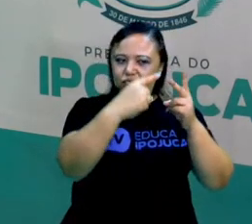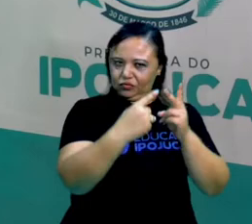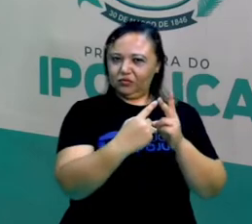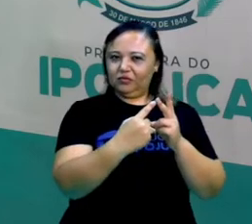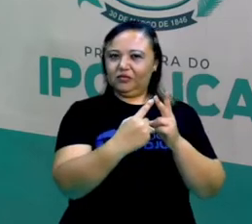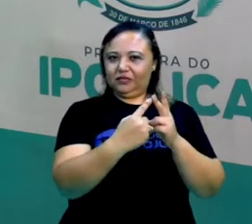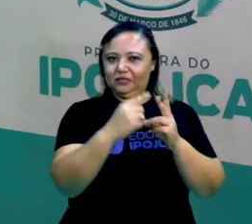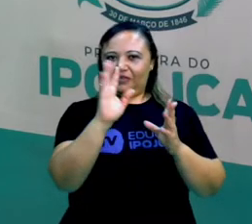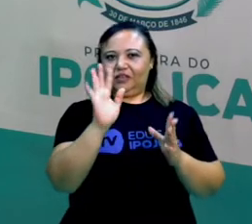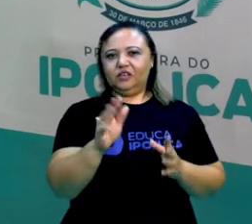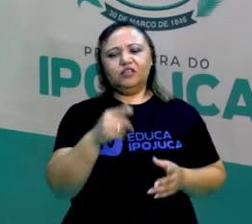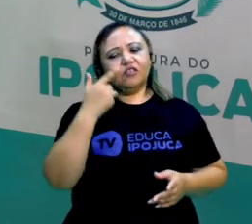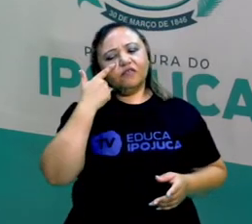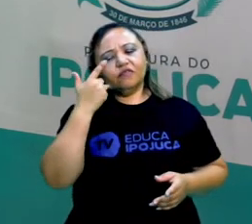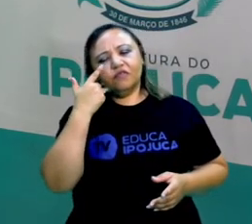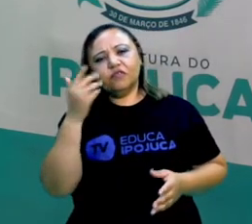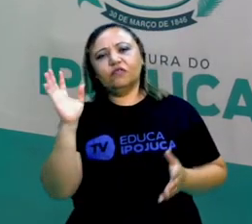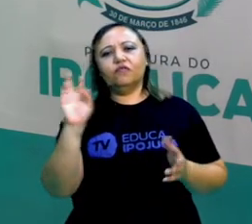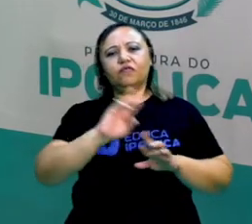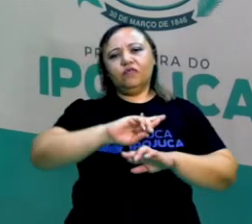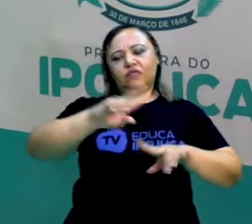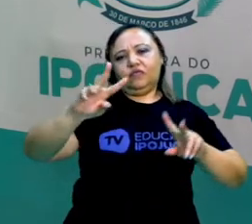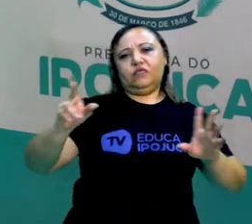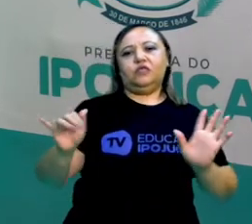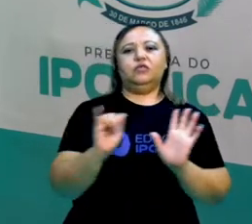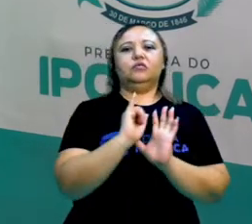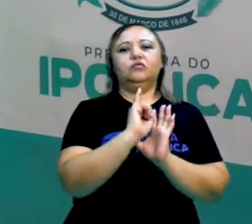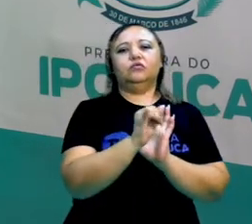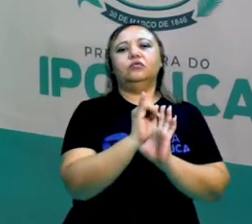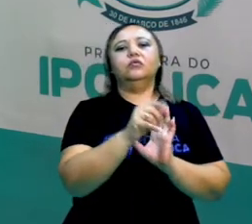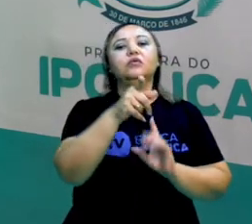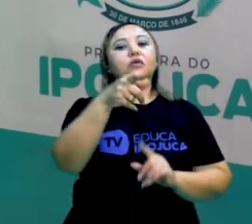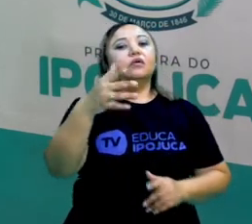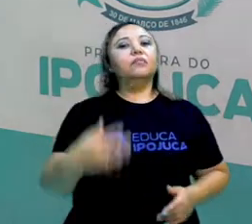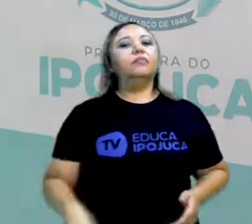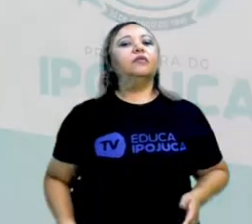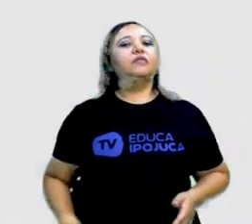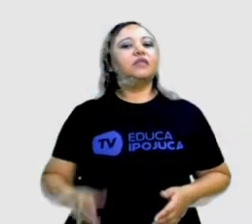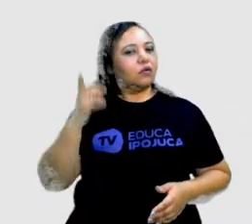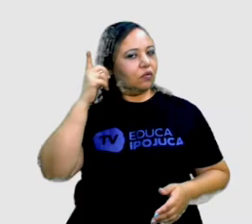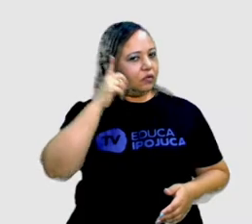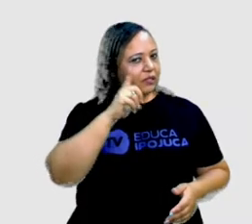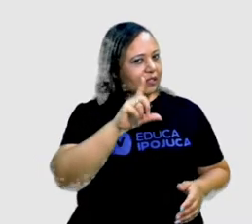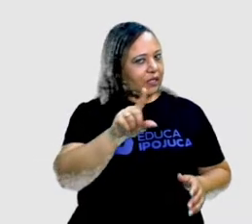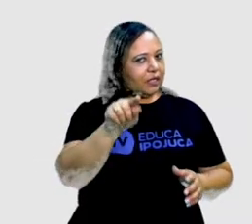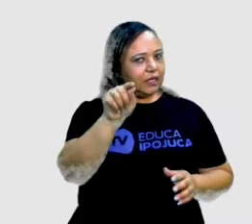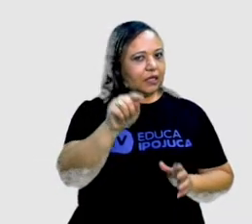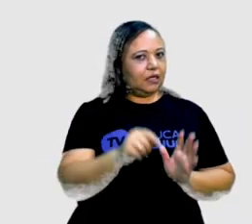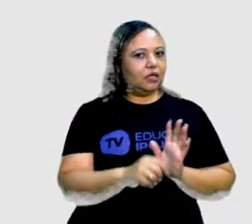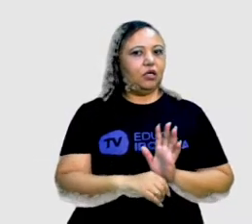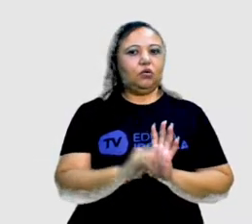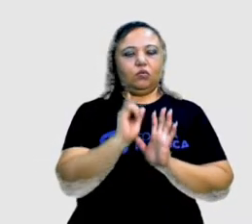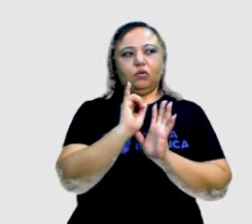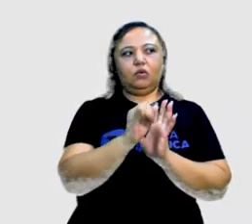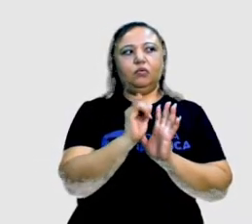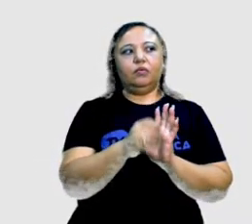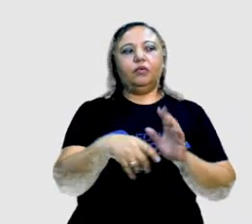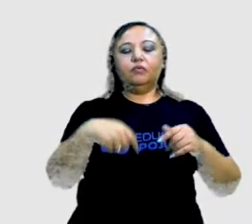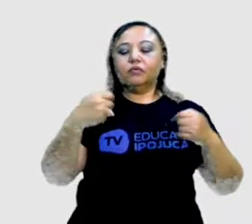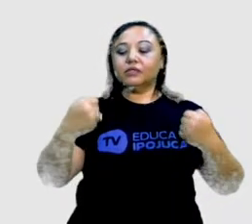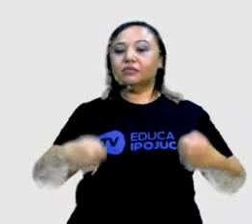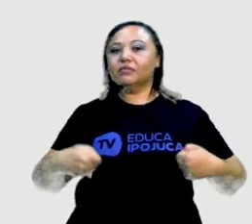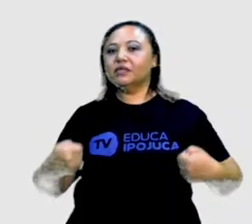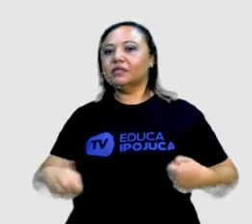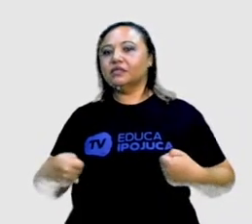crônicas. A gente já viu como se faz. Mas será que eu consigo escrever uma crônica? Para a gente escrever uma crônica, a gente